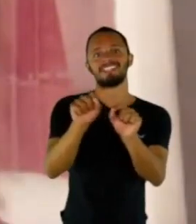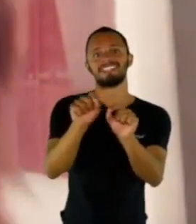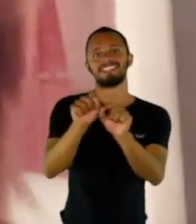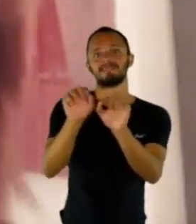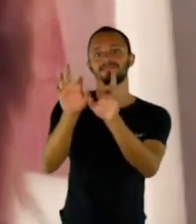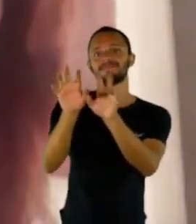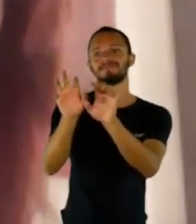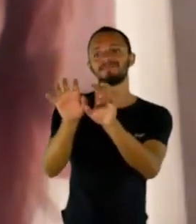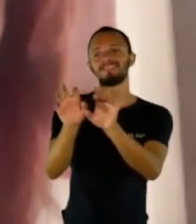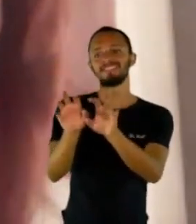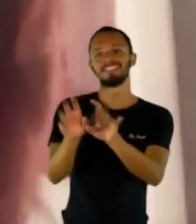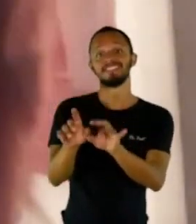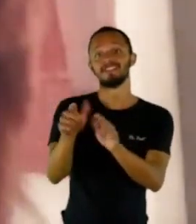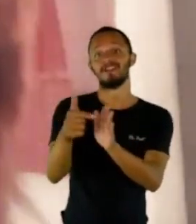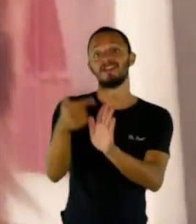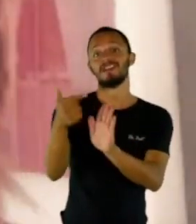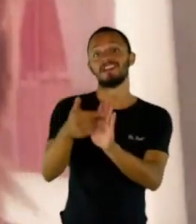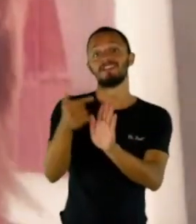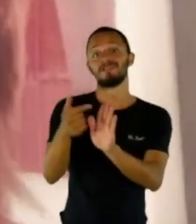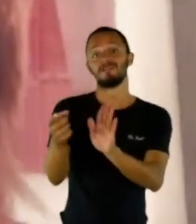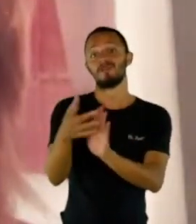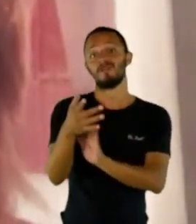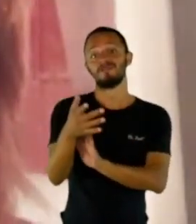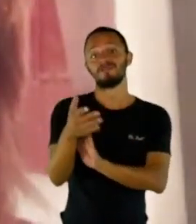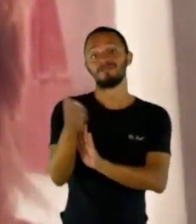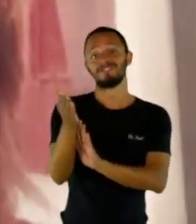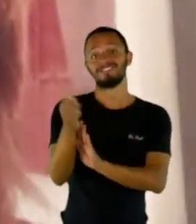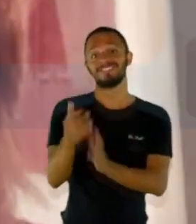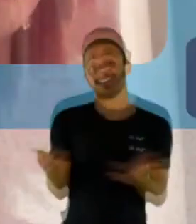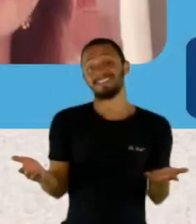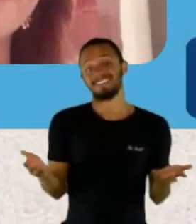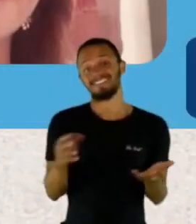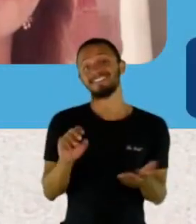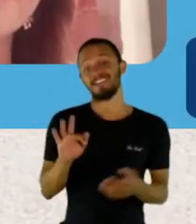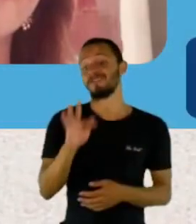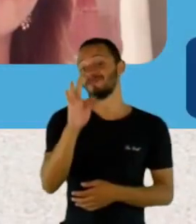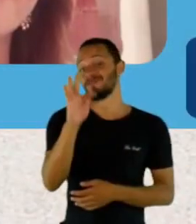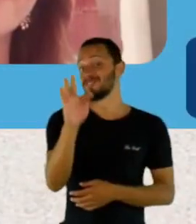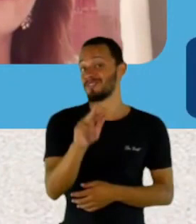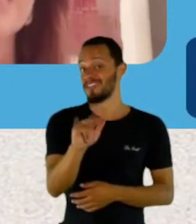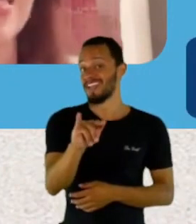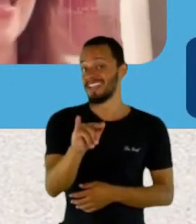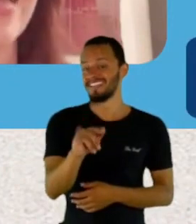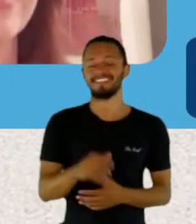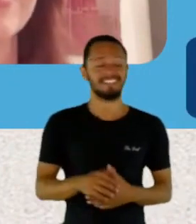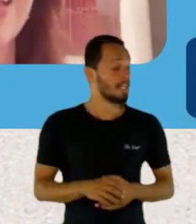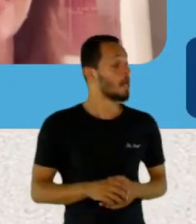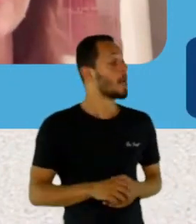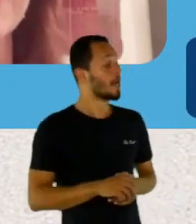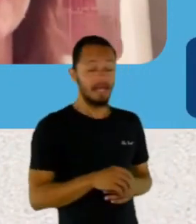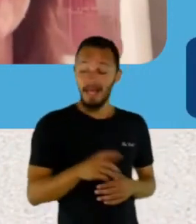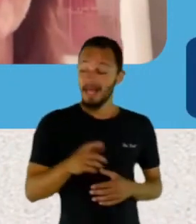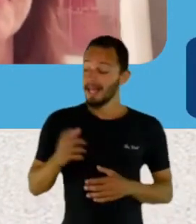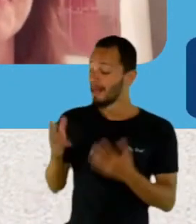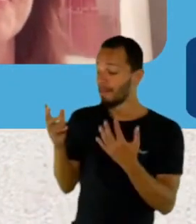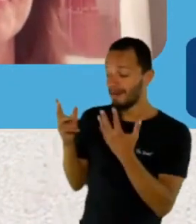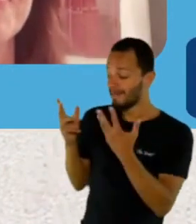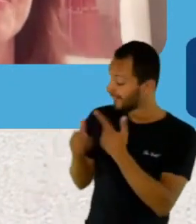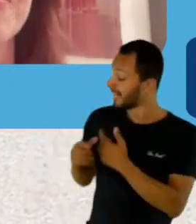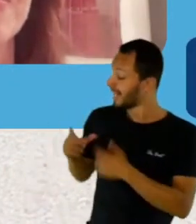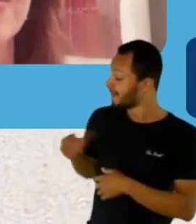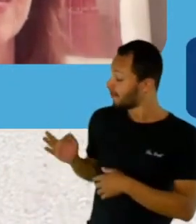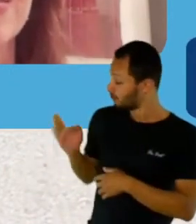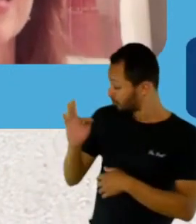um novo livro, se Deus quiser. Ai, que maravilha. Então tem continuidade. Fala um pouquinho da gente dos projetos